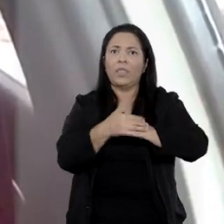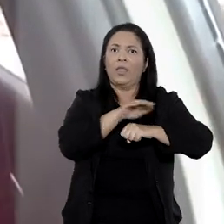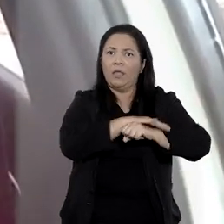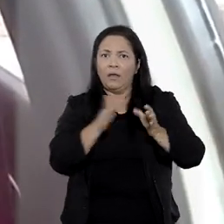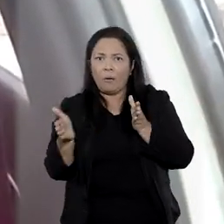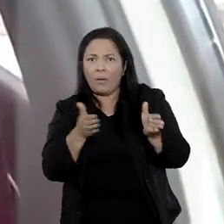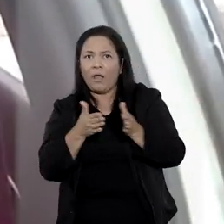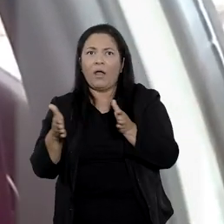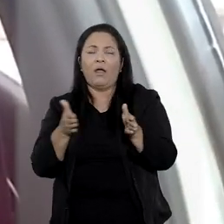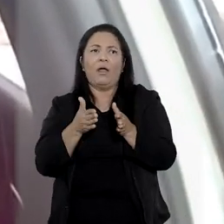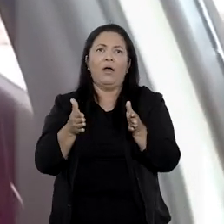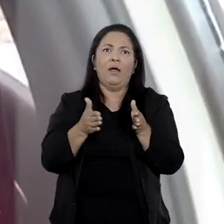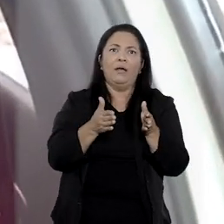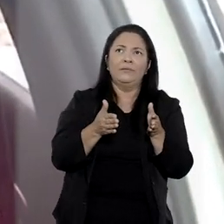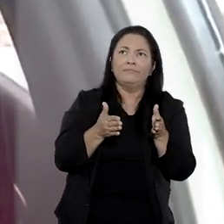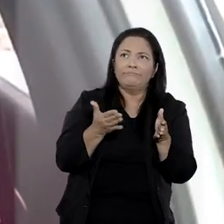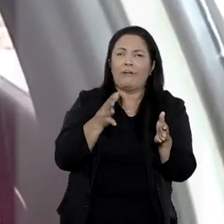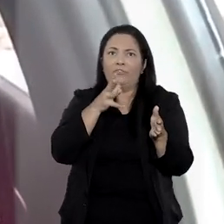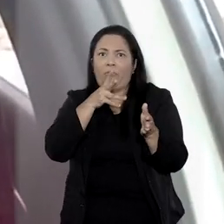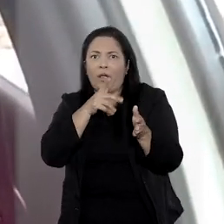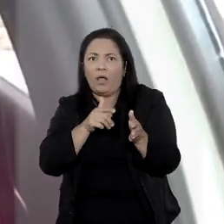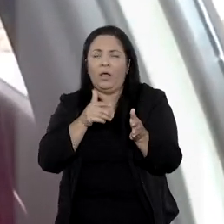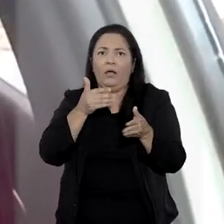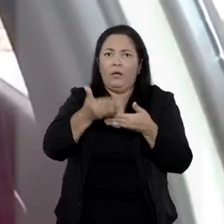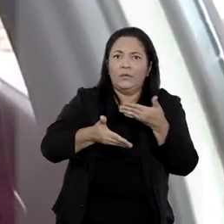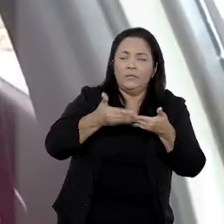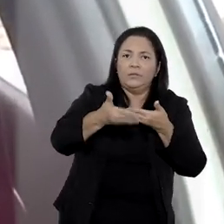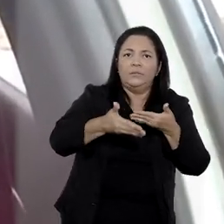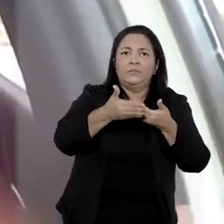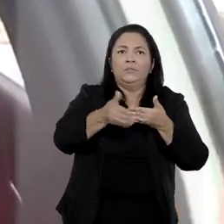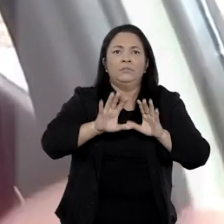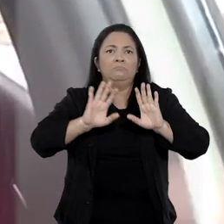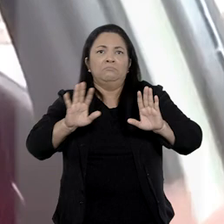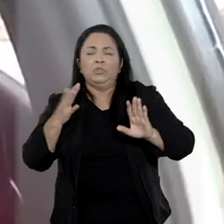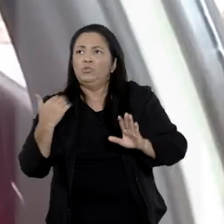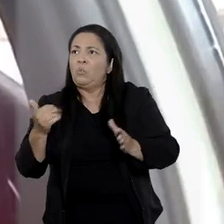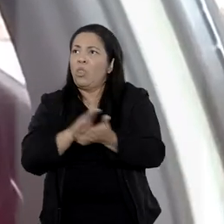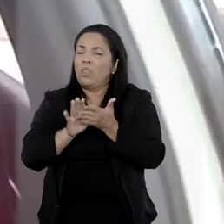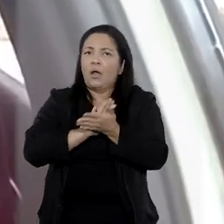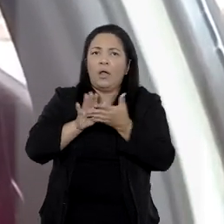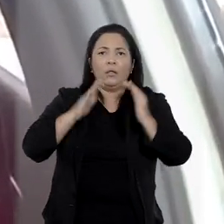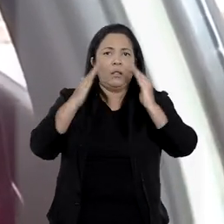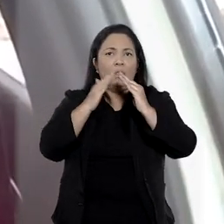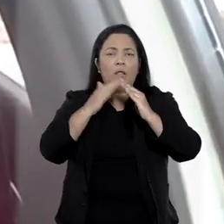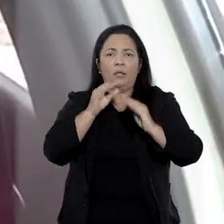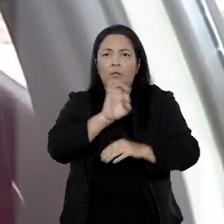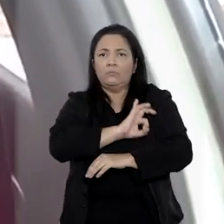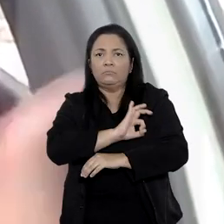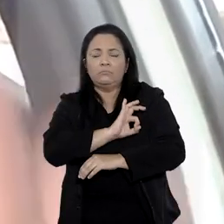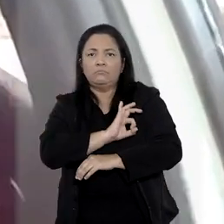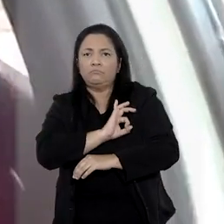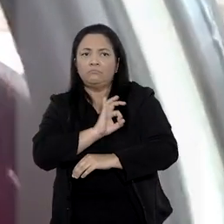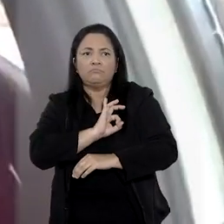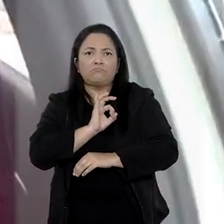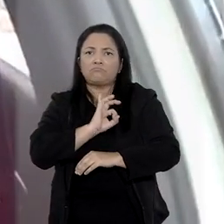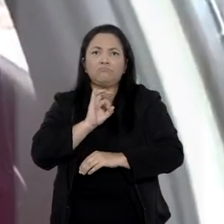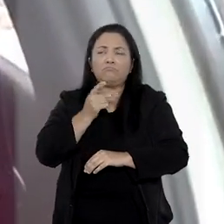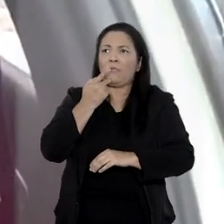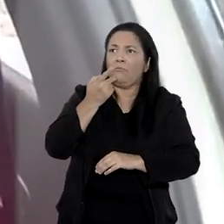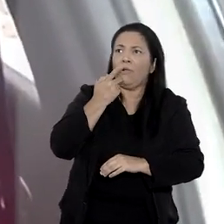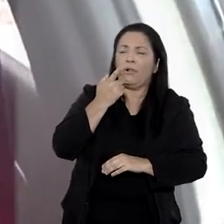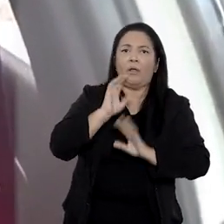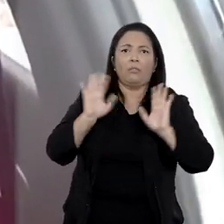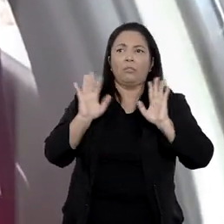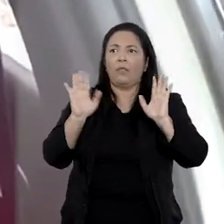que tudo parado. Mas, assim, ele não chegou nem a falar nada na delegacia, contar a versão dele,